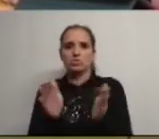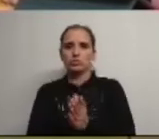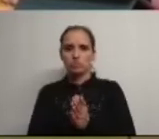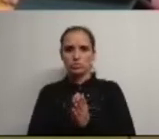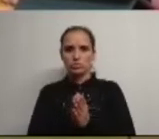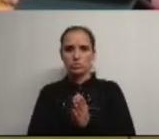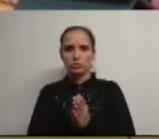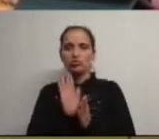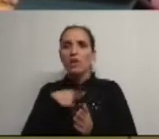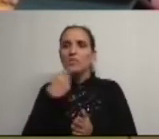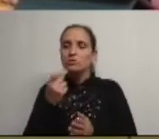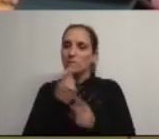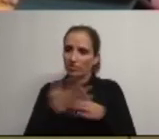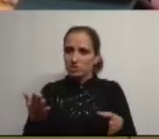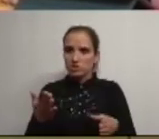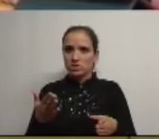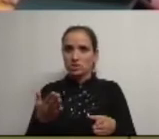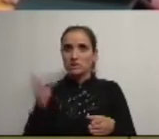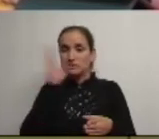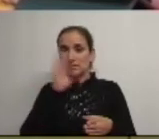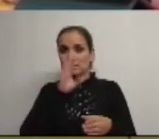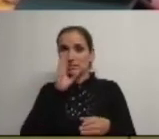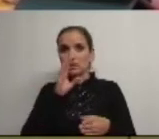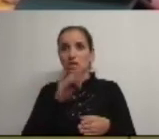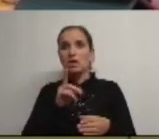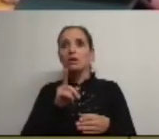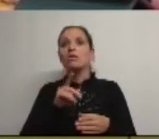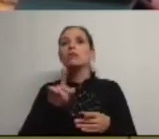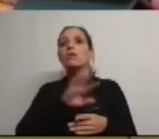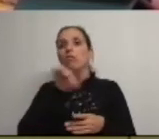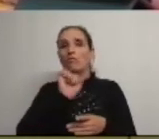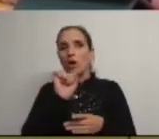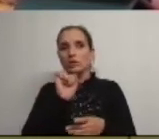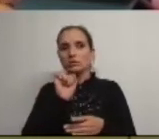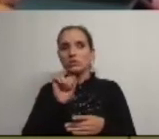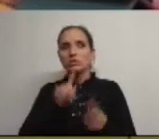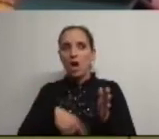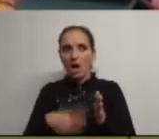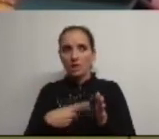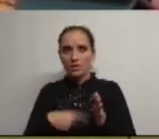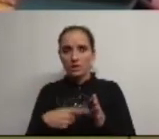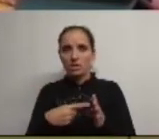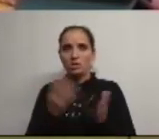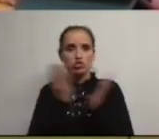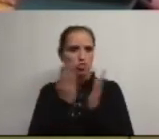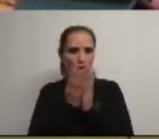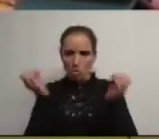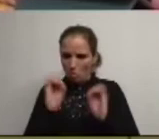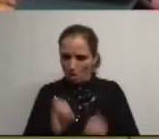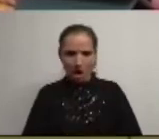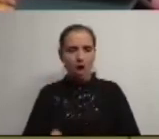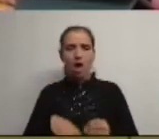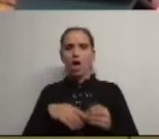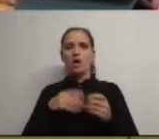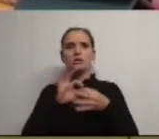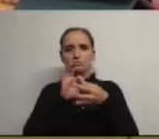eu já vos disse uma vez que se tivesse seguido as vossas recomendações a Águeda olha escolas não teríamos feito